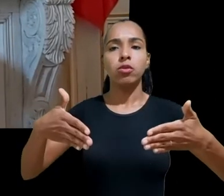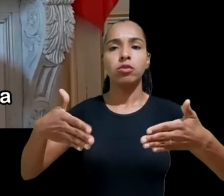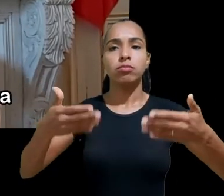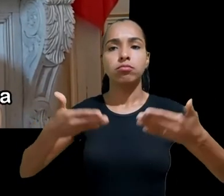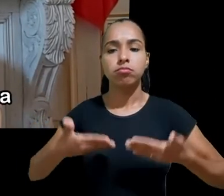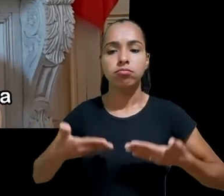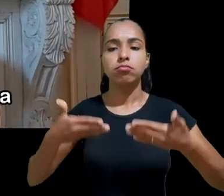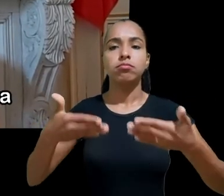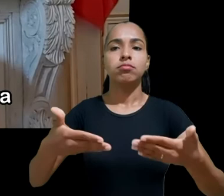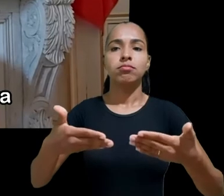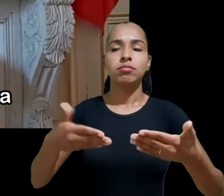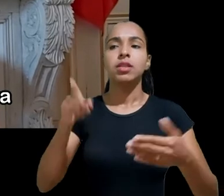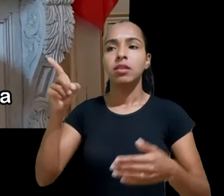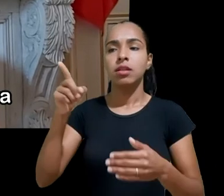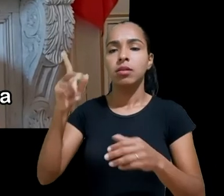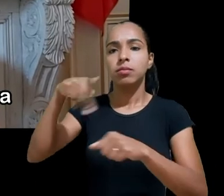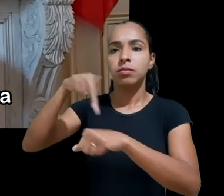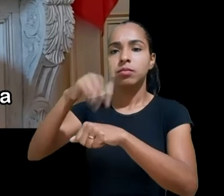une loi qui